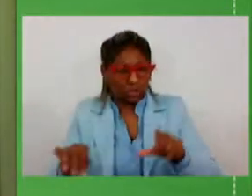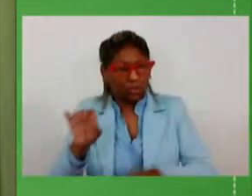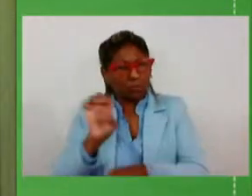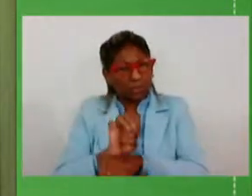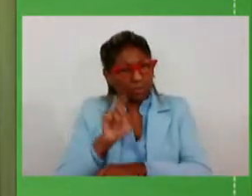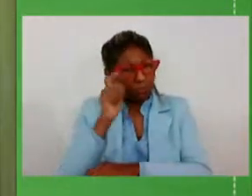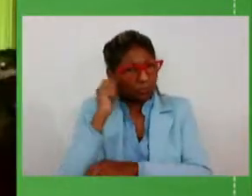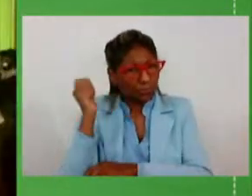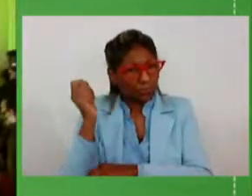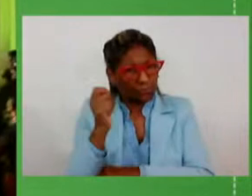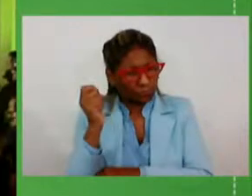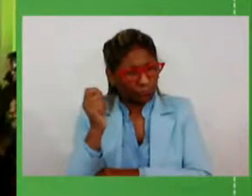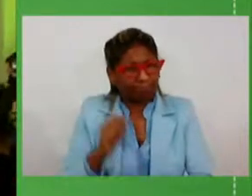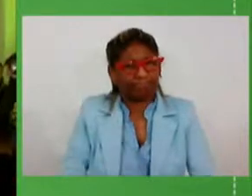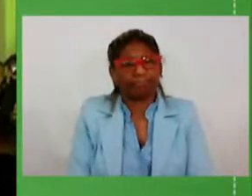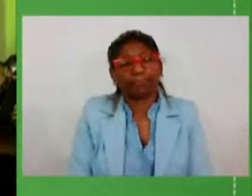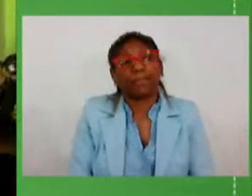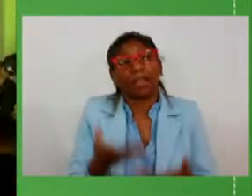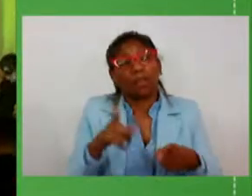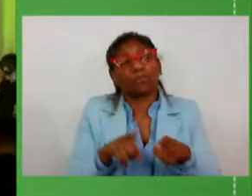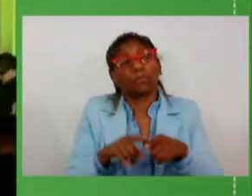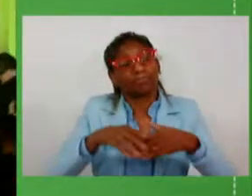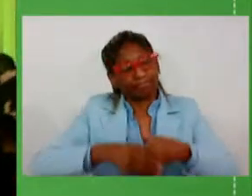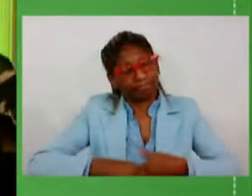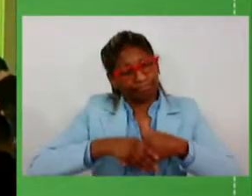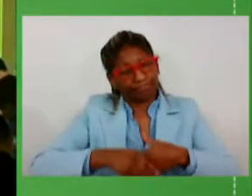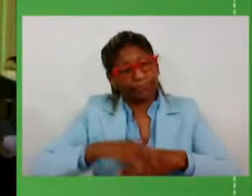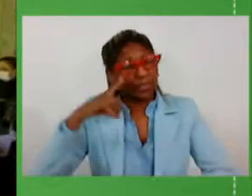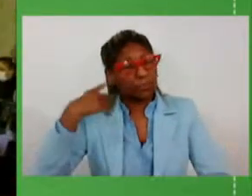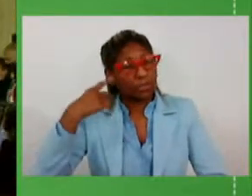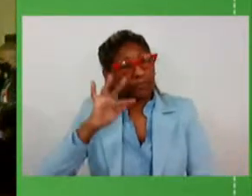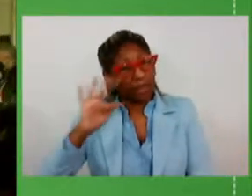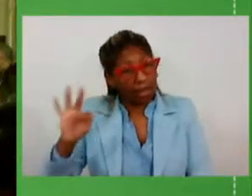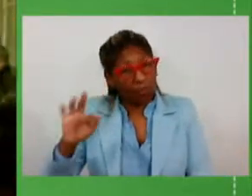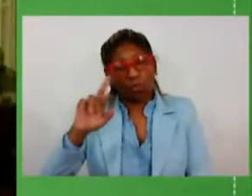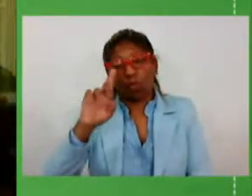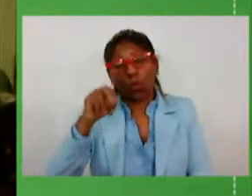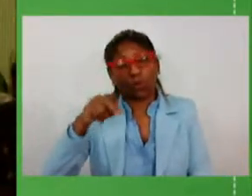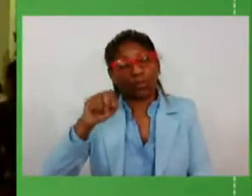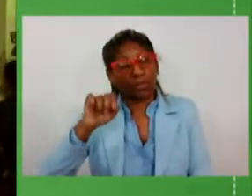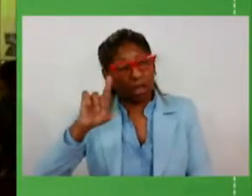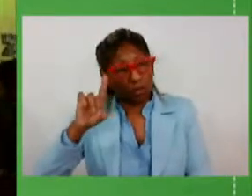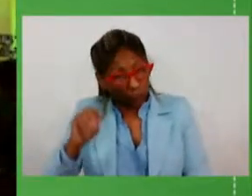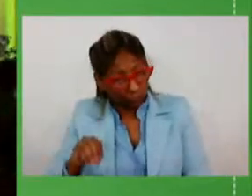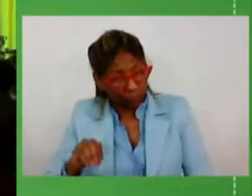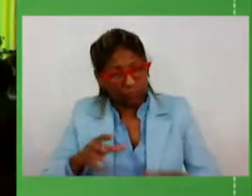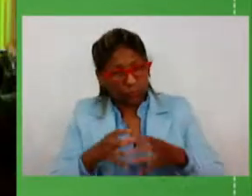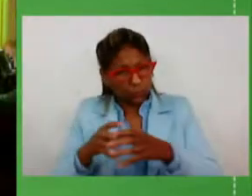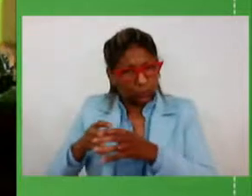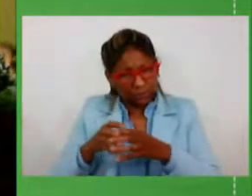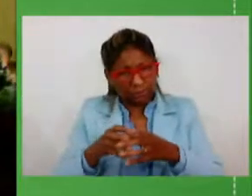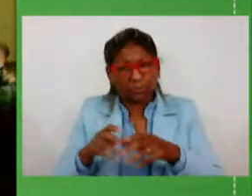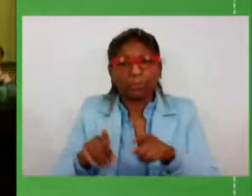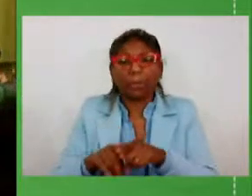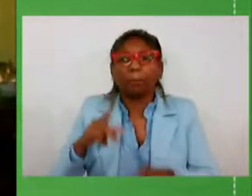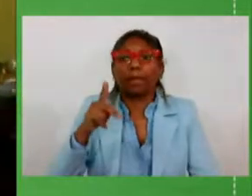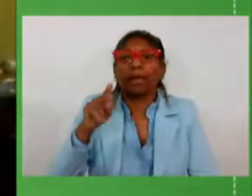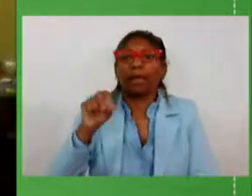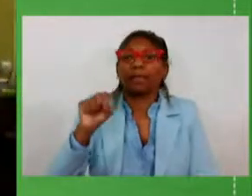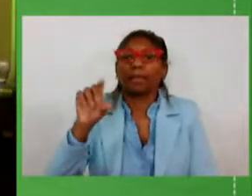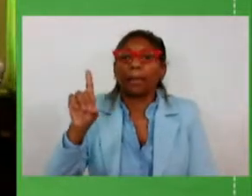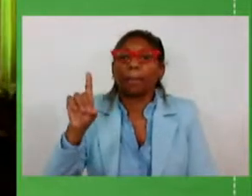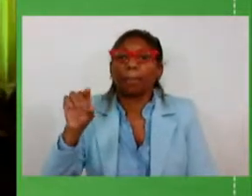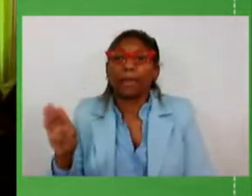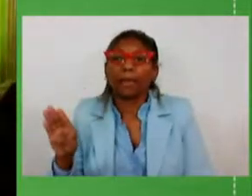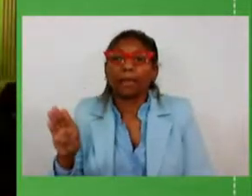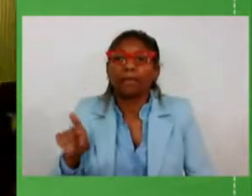se me permite quero saudar também os deputados federais presentes o deputado Ronaldo Santini secretário de turismo presidente do PSDB o deputado Lucas e o